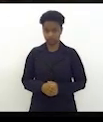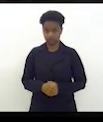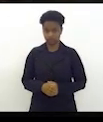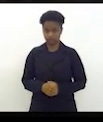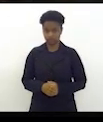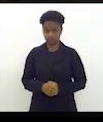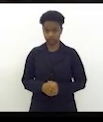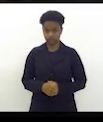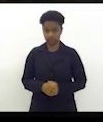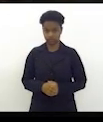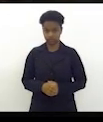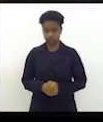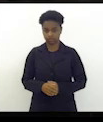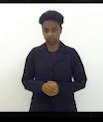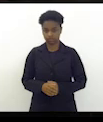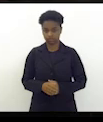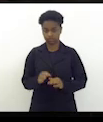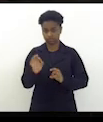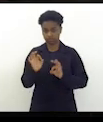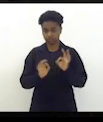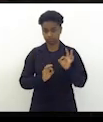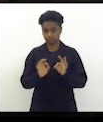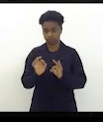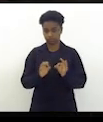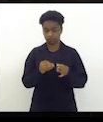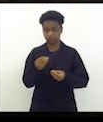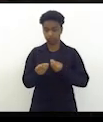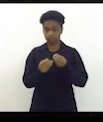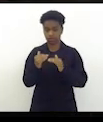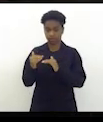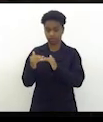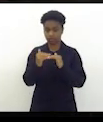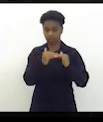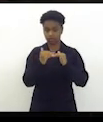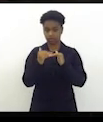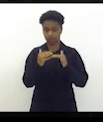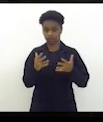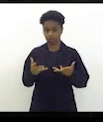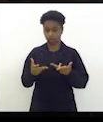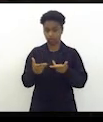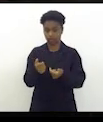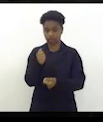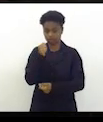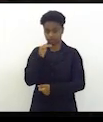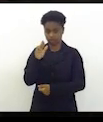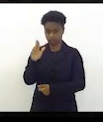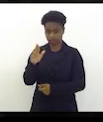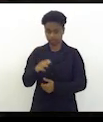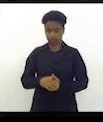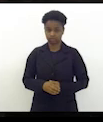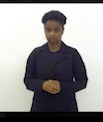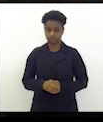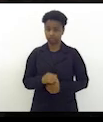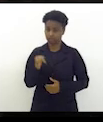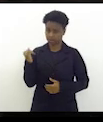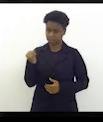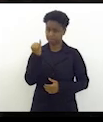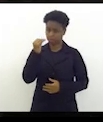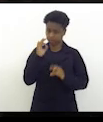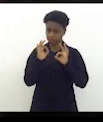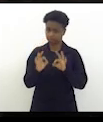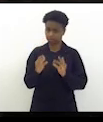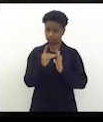regulamentando os padrões da qualidade do ar muito importante esse